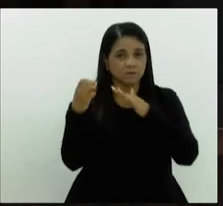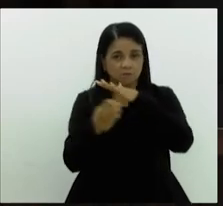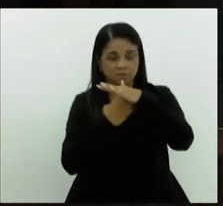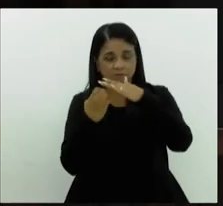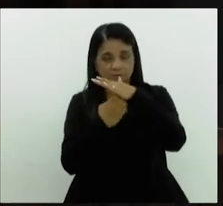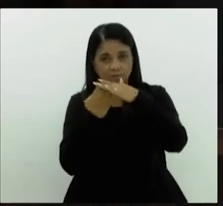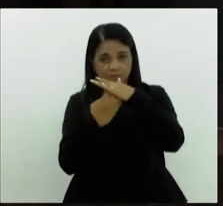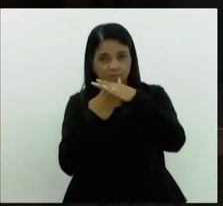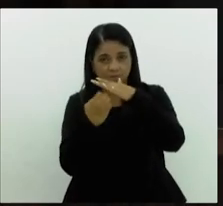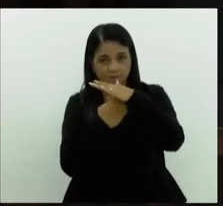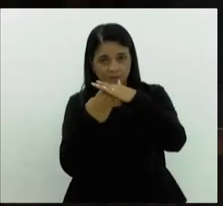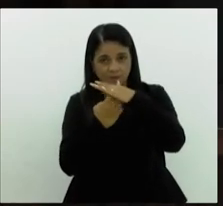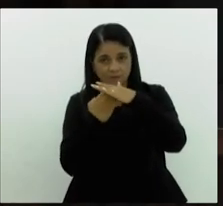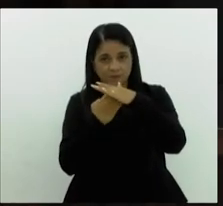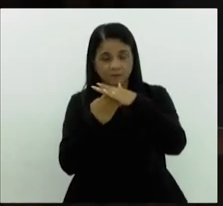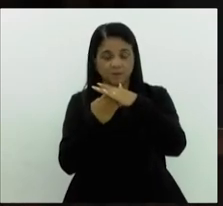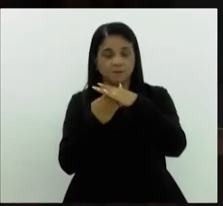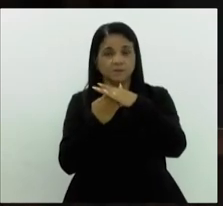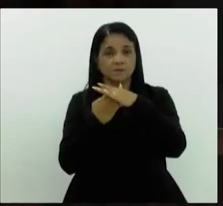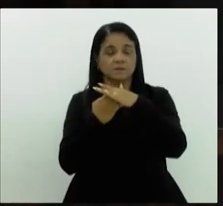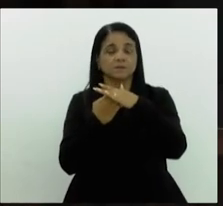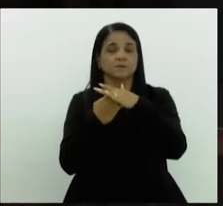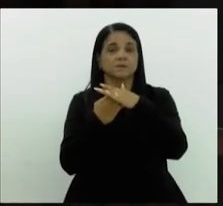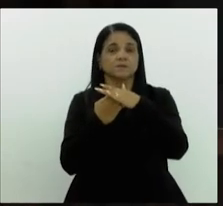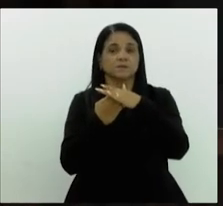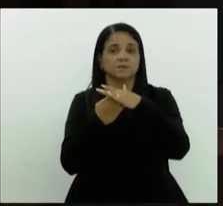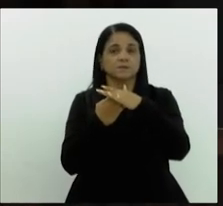prestadoras de serviço e